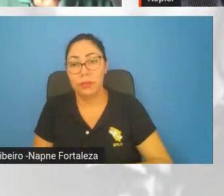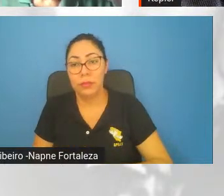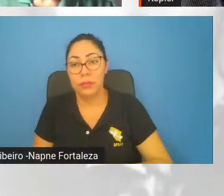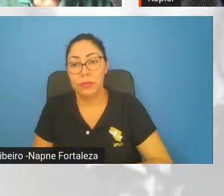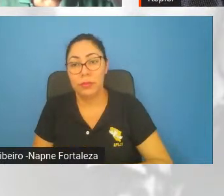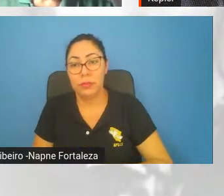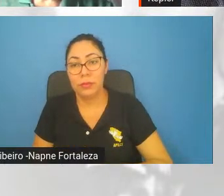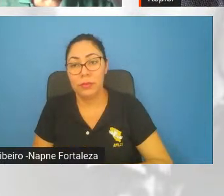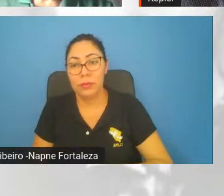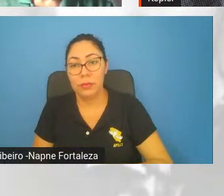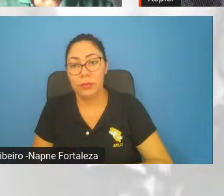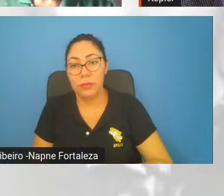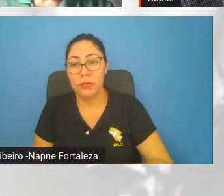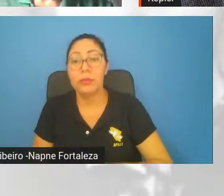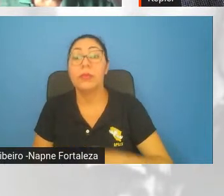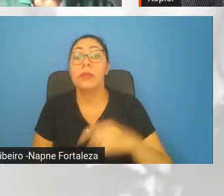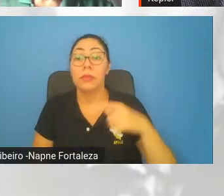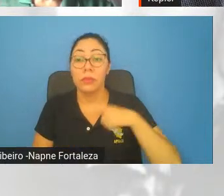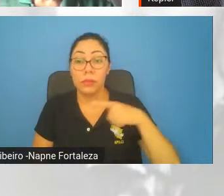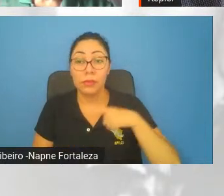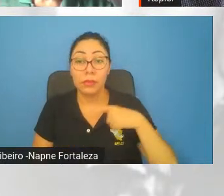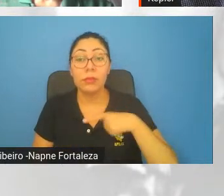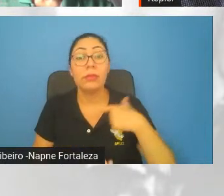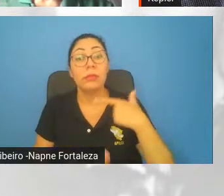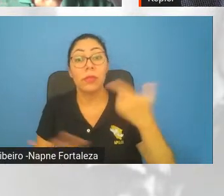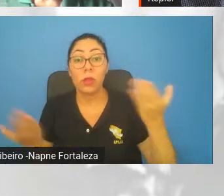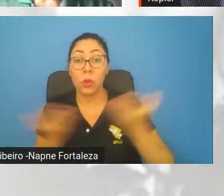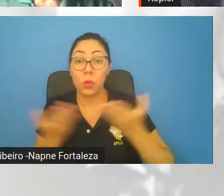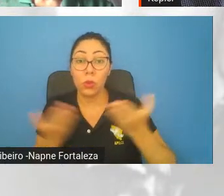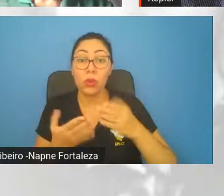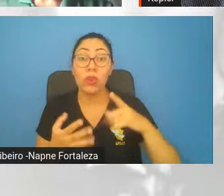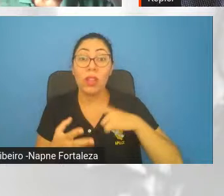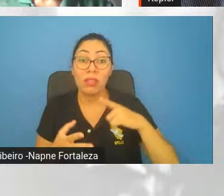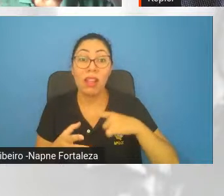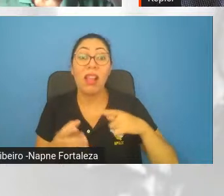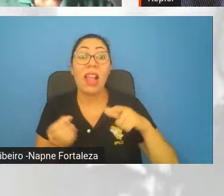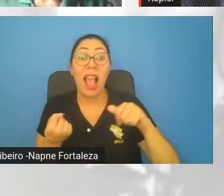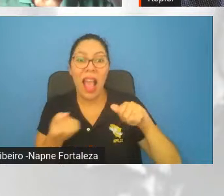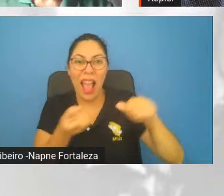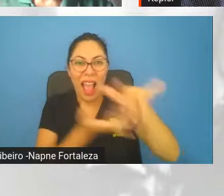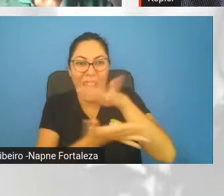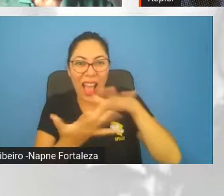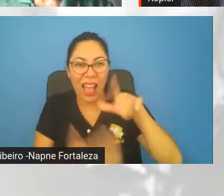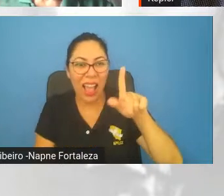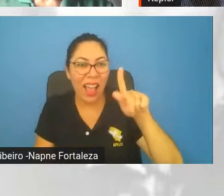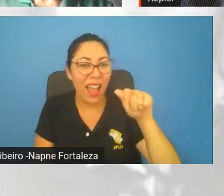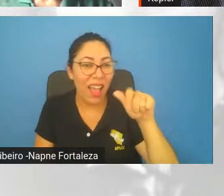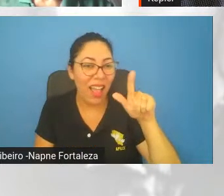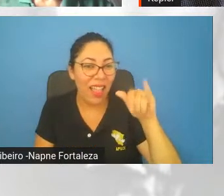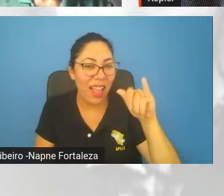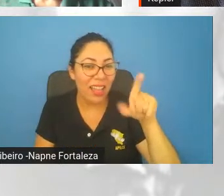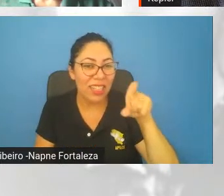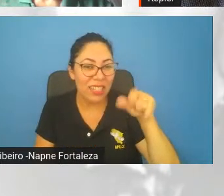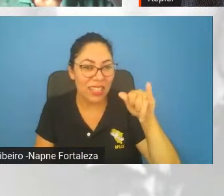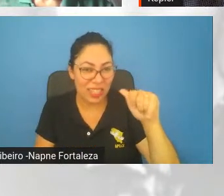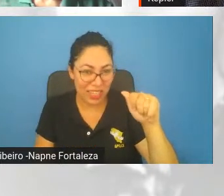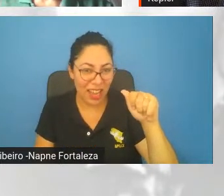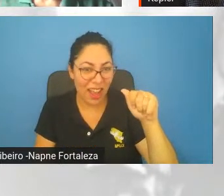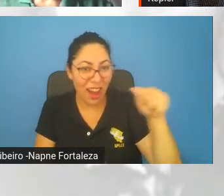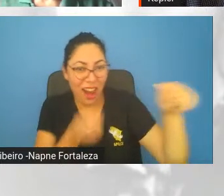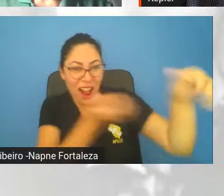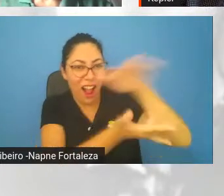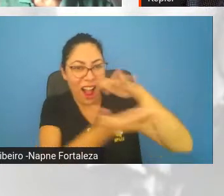nós conhecemos e estudamos bem são os aglomerados de galáxias, que é o tema que em particular eu trabalho. Esses